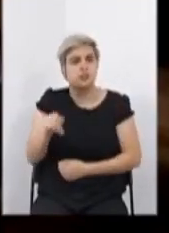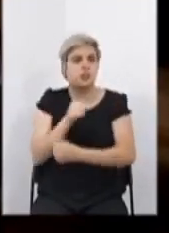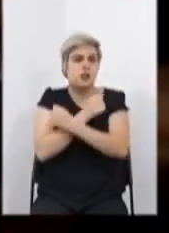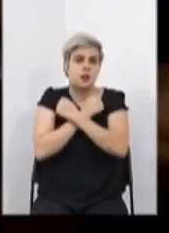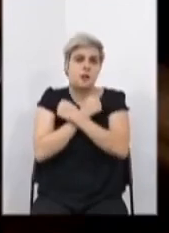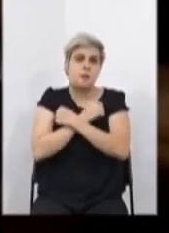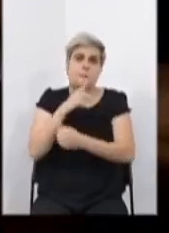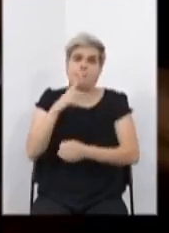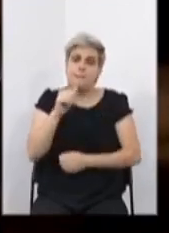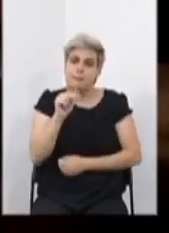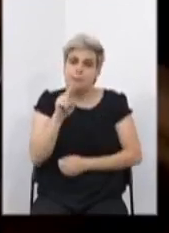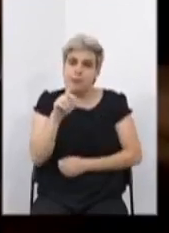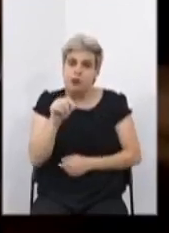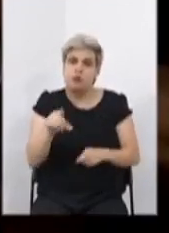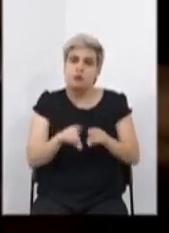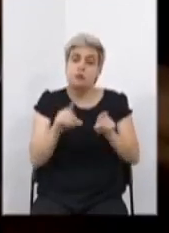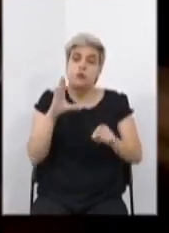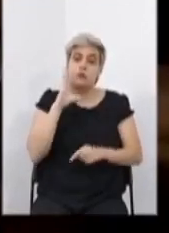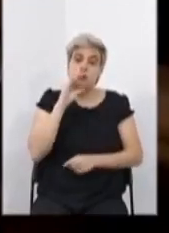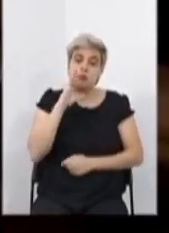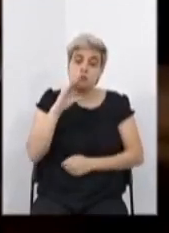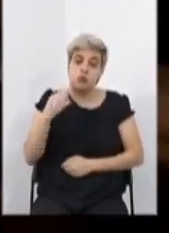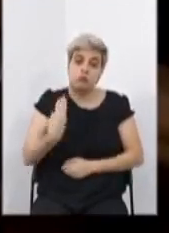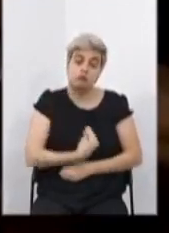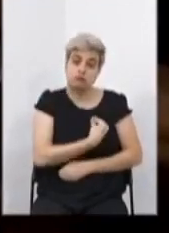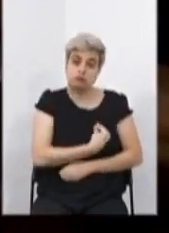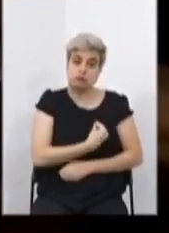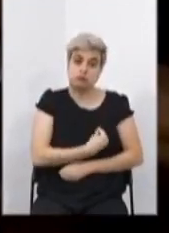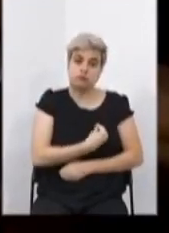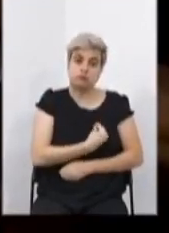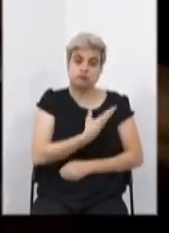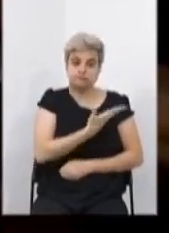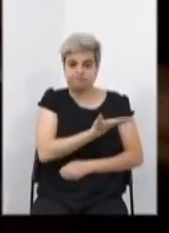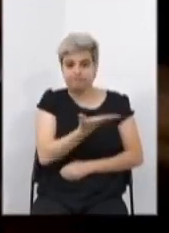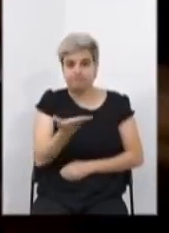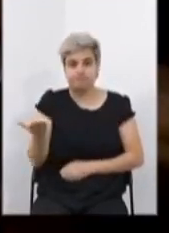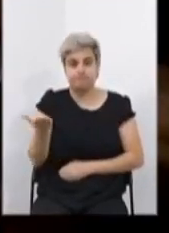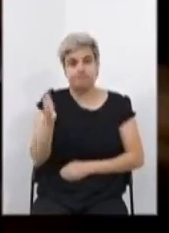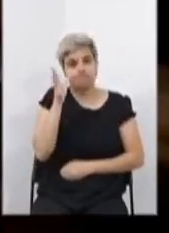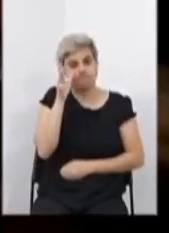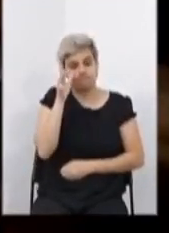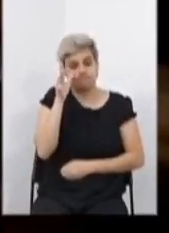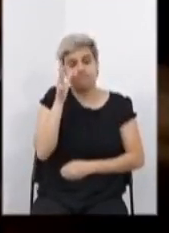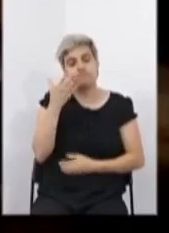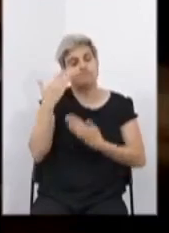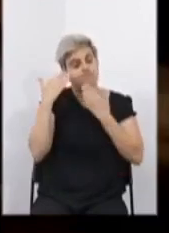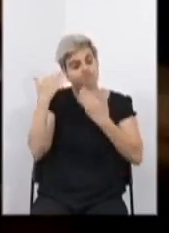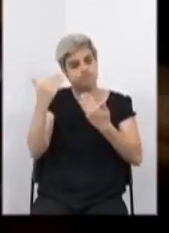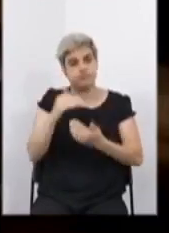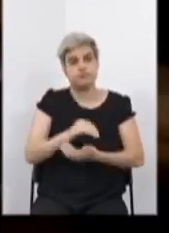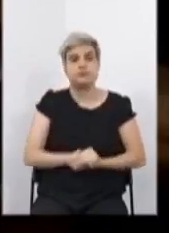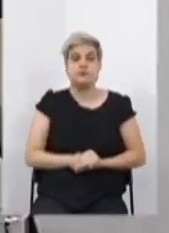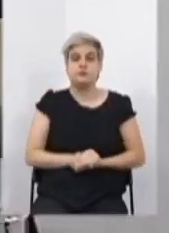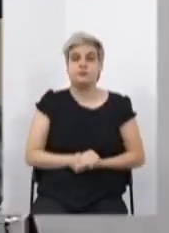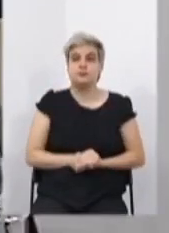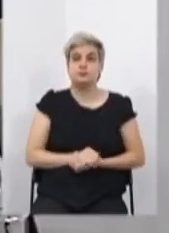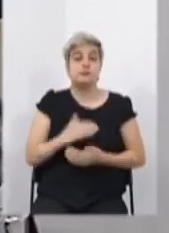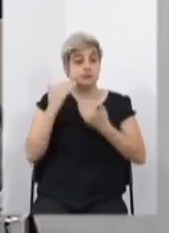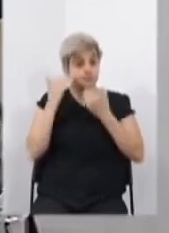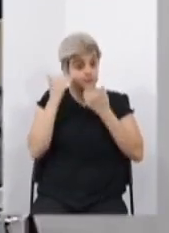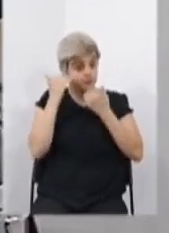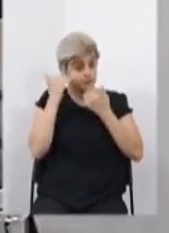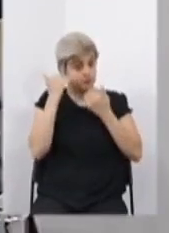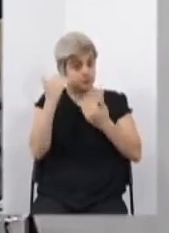Paulo, aos funcionários da nossa comissão, e a todos aqueles e aquelas que estão acompanhando o nosso trabalho. Muito obrigado. Muito obrigado,